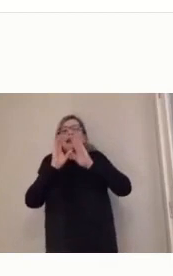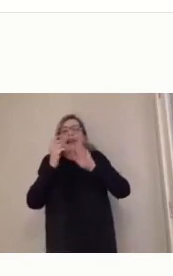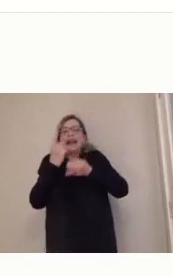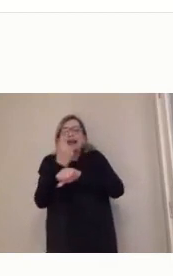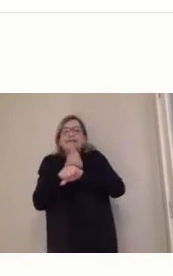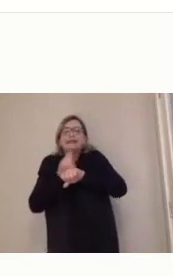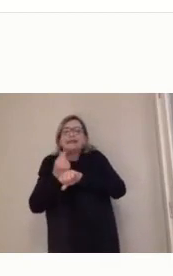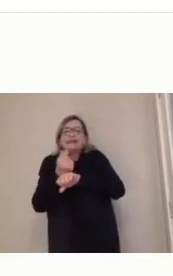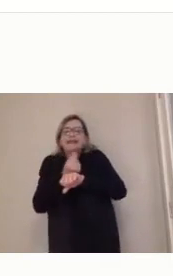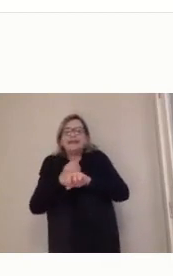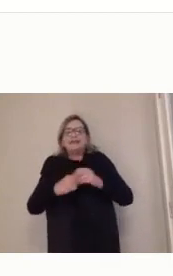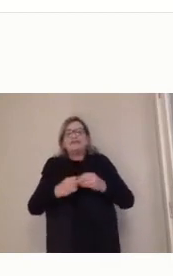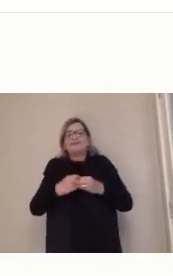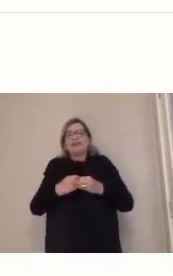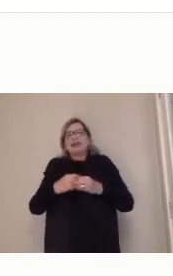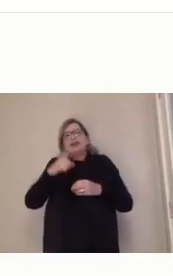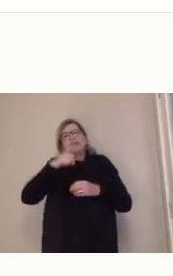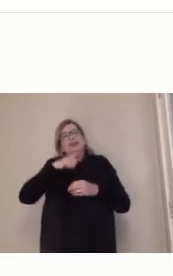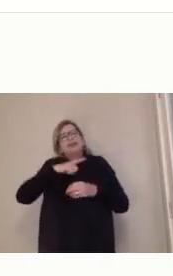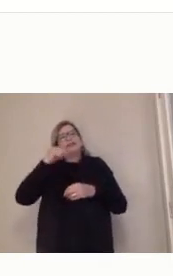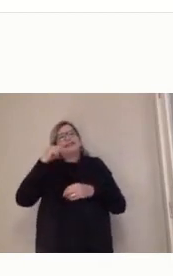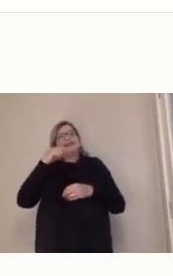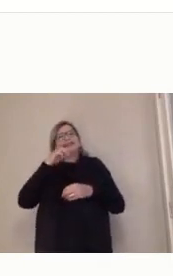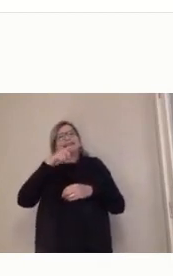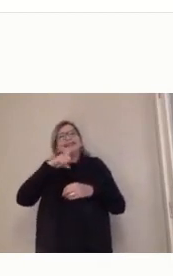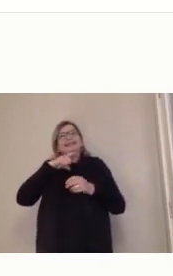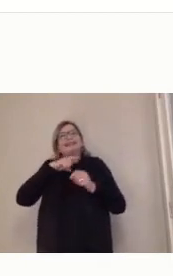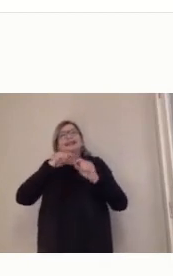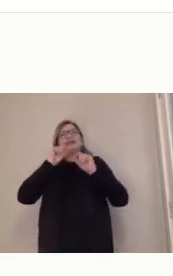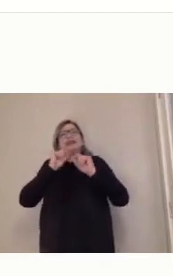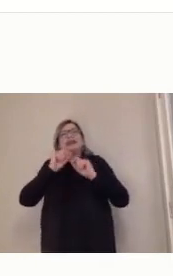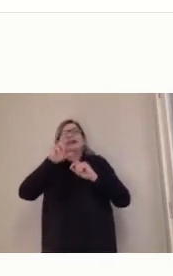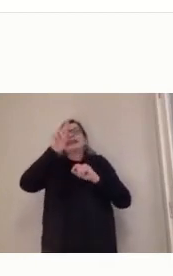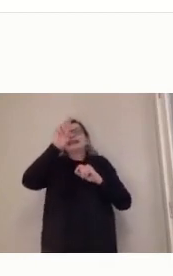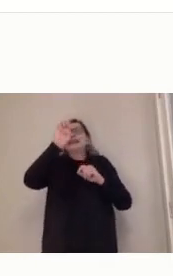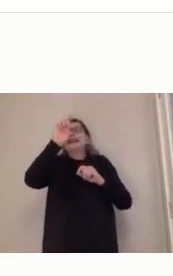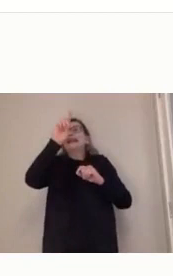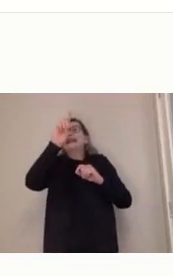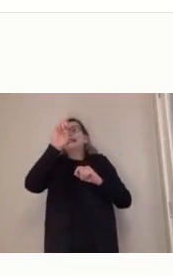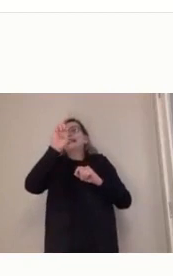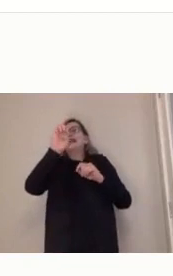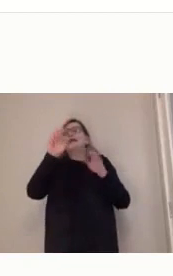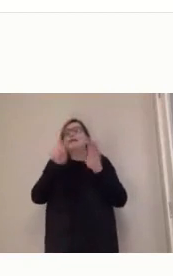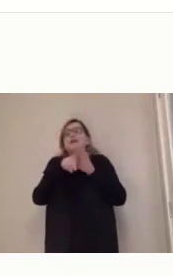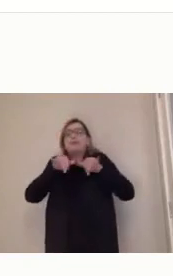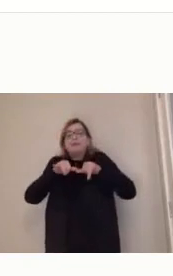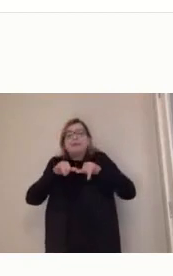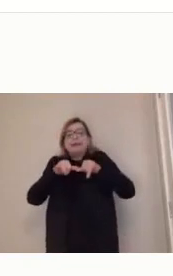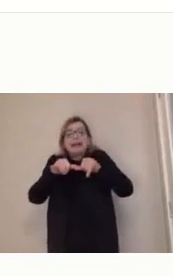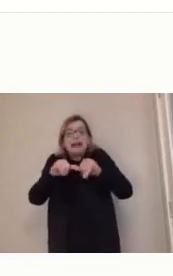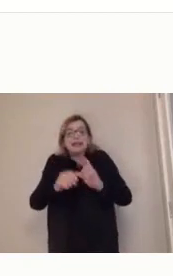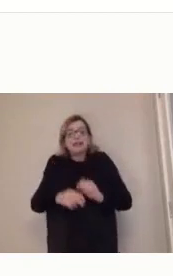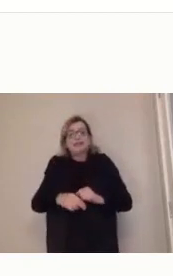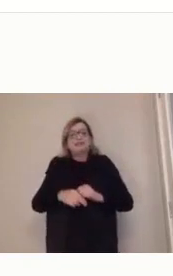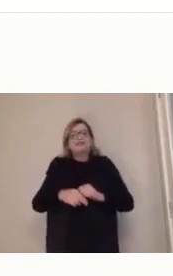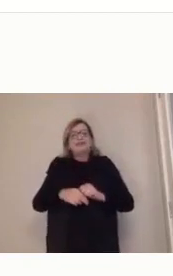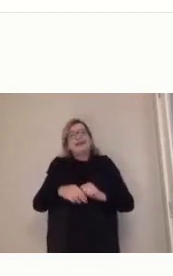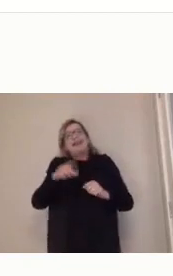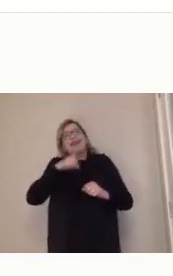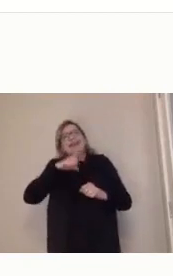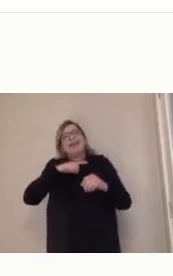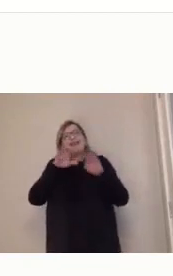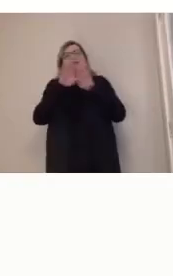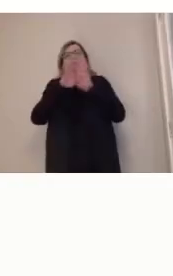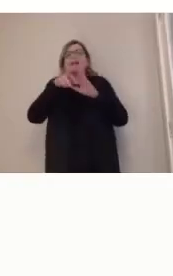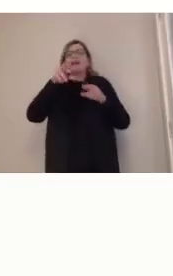rede de indústrias que trazem um monopólio muito grande, que não ajudam a diversificar a própria economia, né,